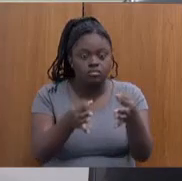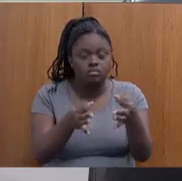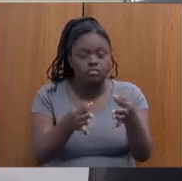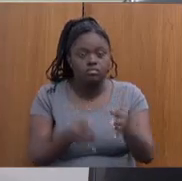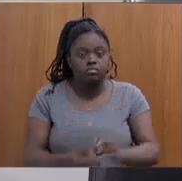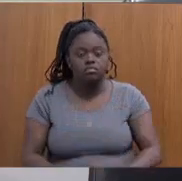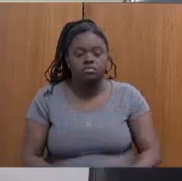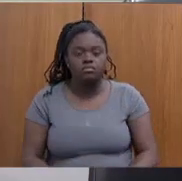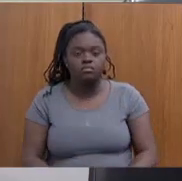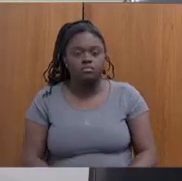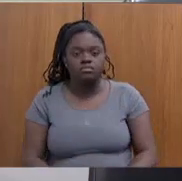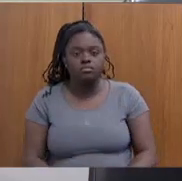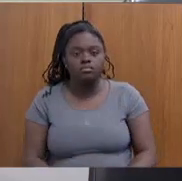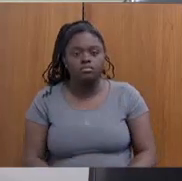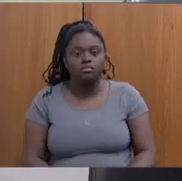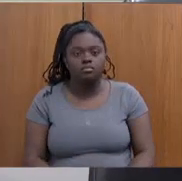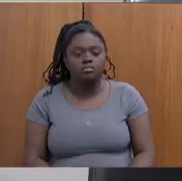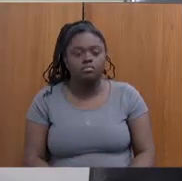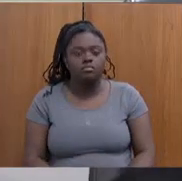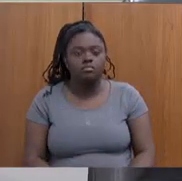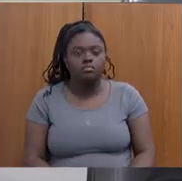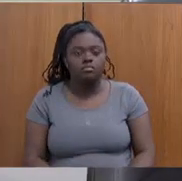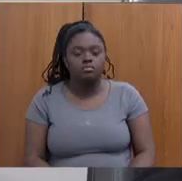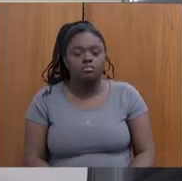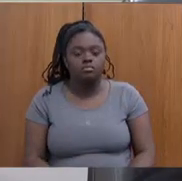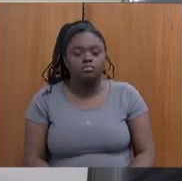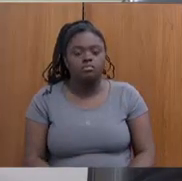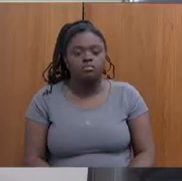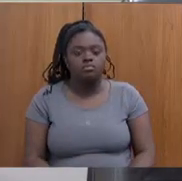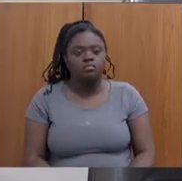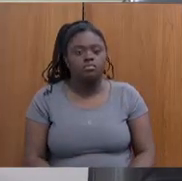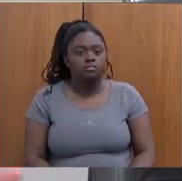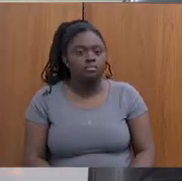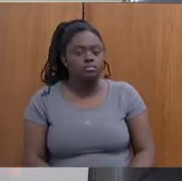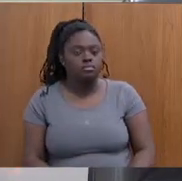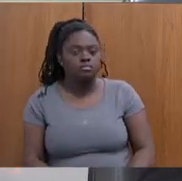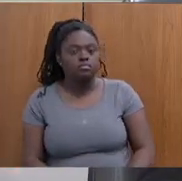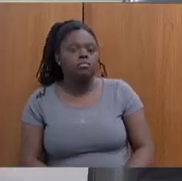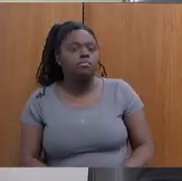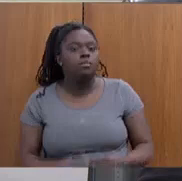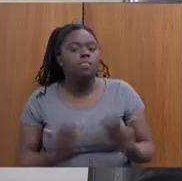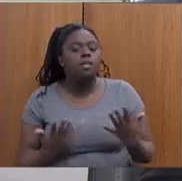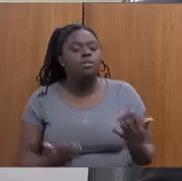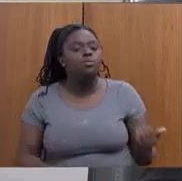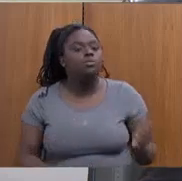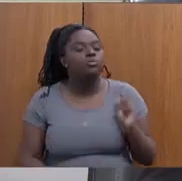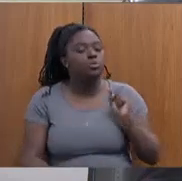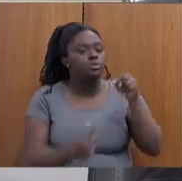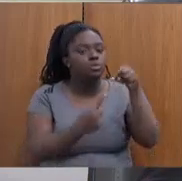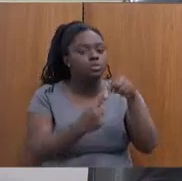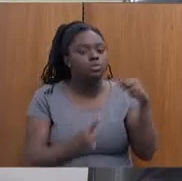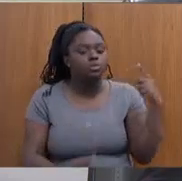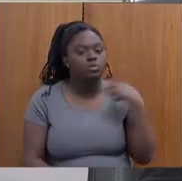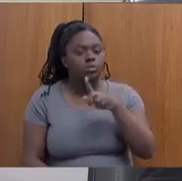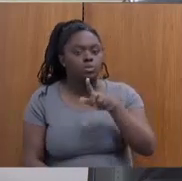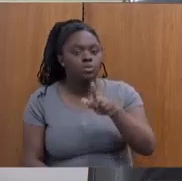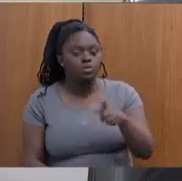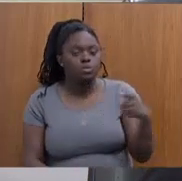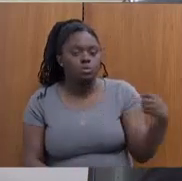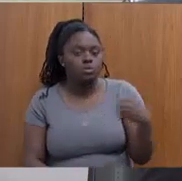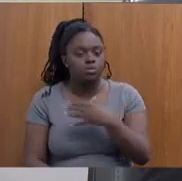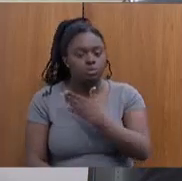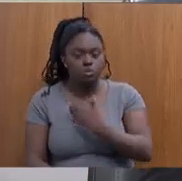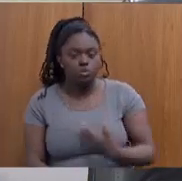população. A expectativa é que a gente consiga ampliar os recursos agora com o novo governo